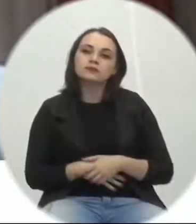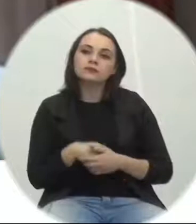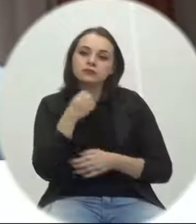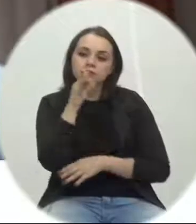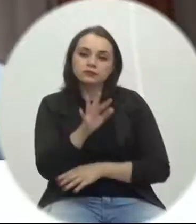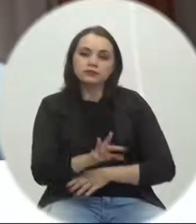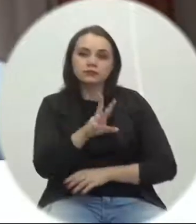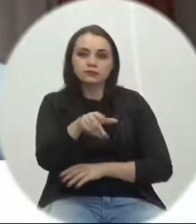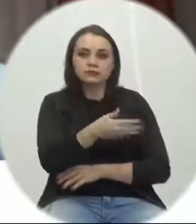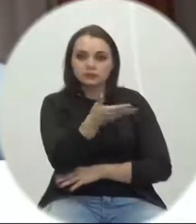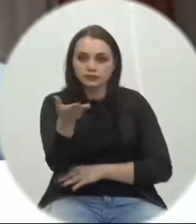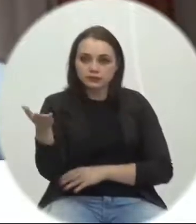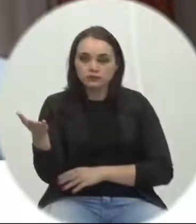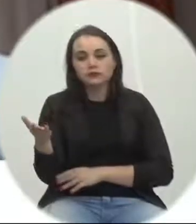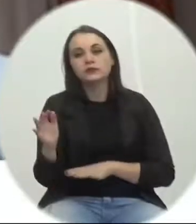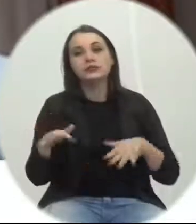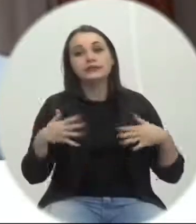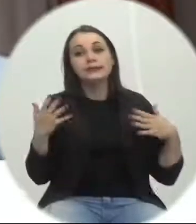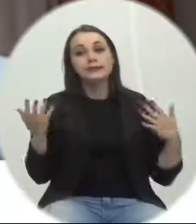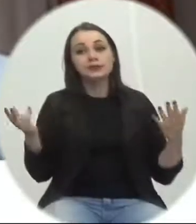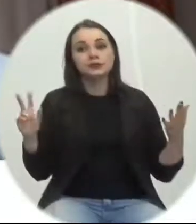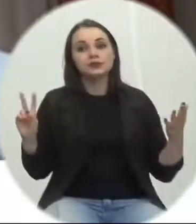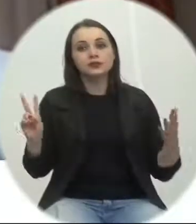tarde. Srs. Vereadores,